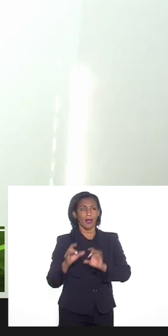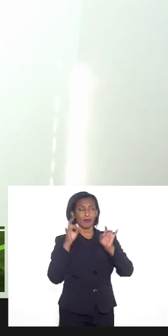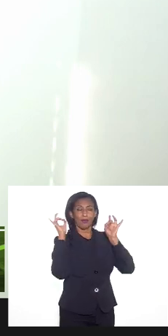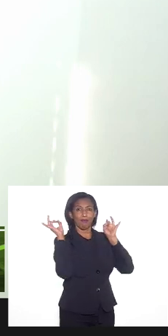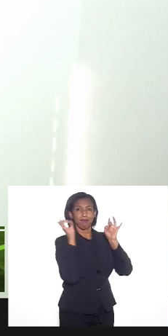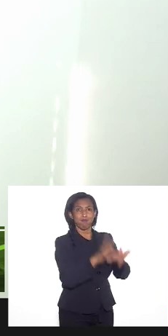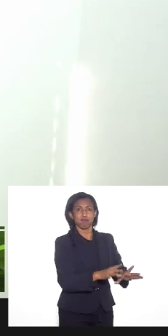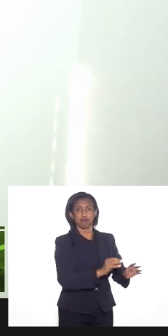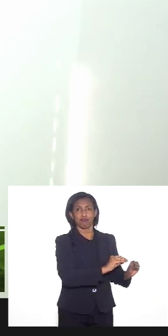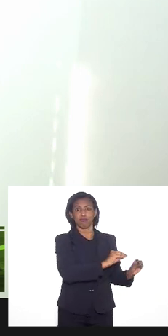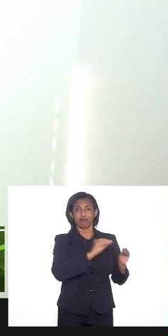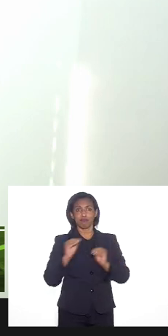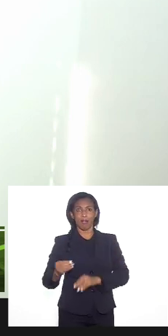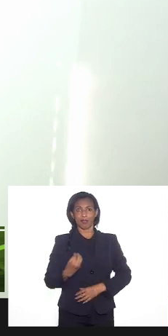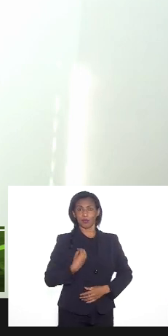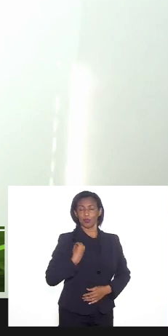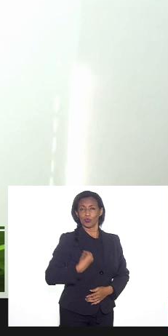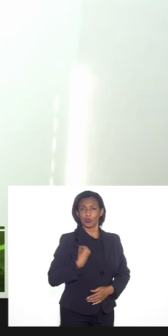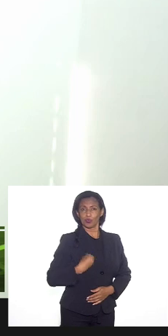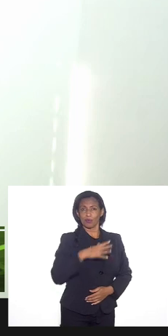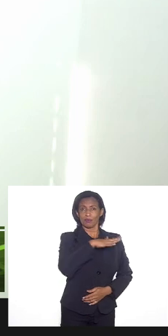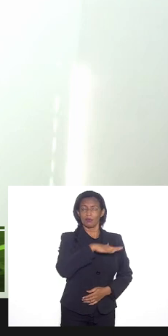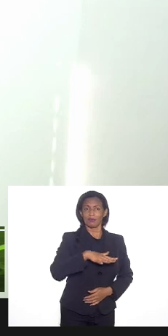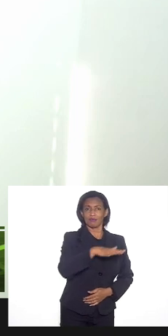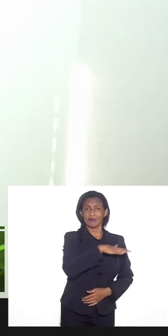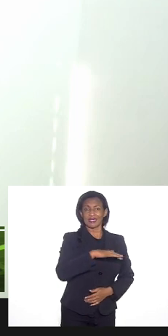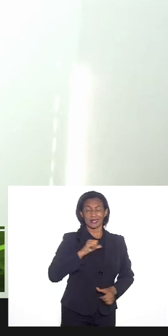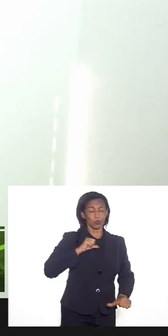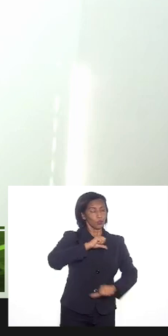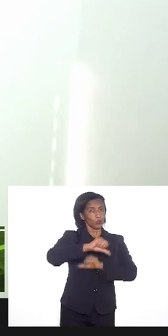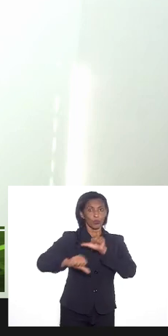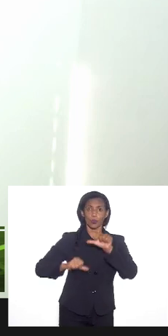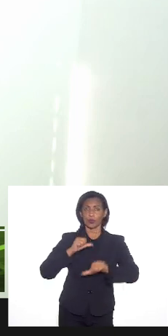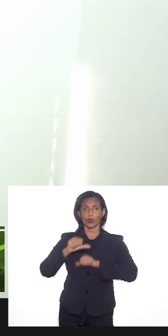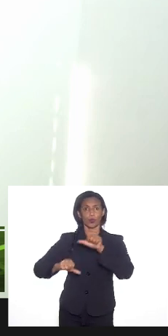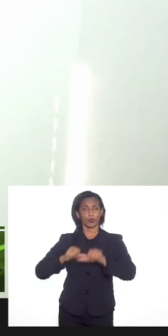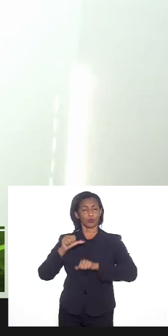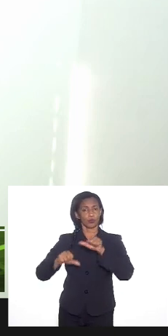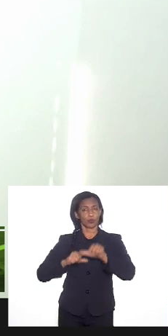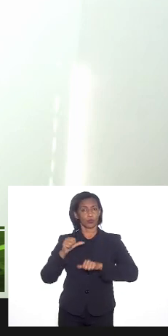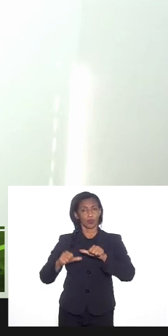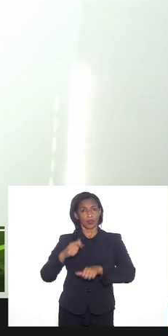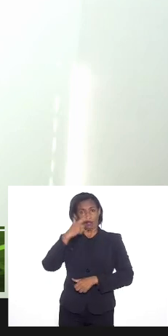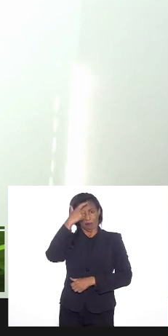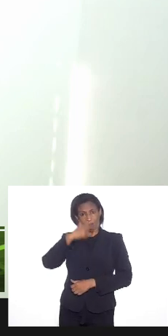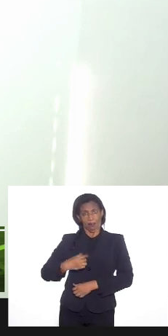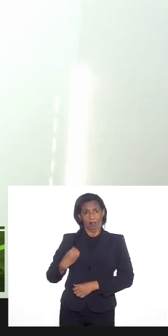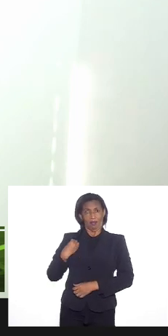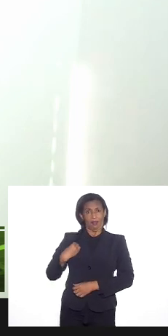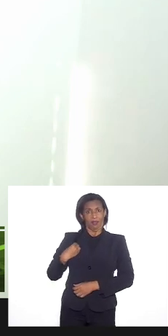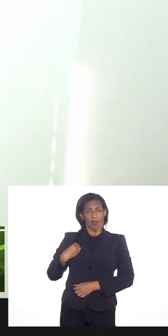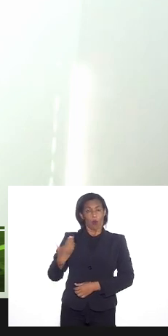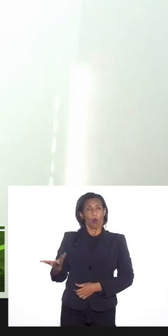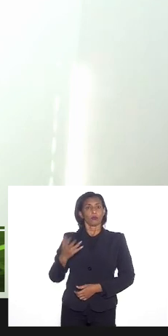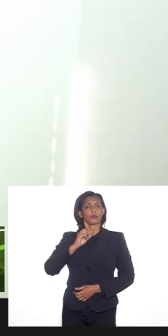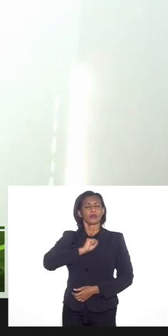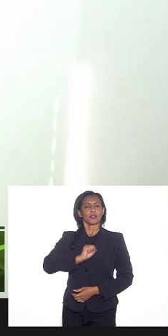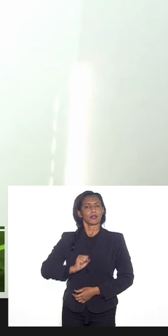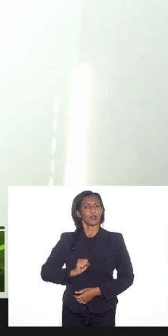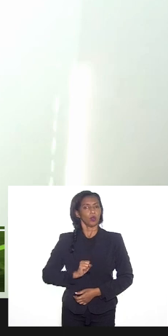atuação seu território de convívio e isso tudo modifica a atuação dessa pessoa enquanto sacerdote